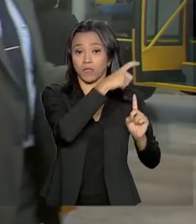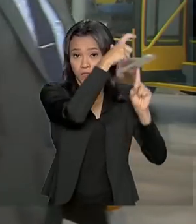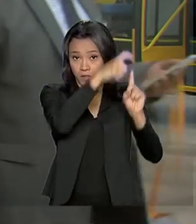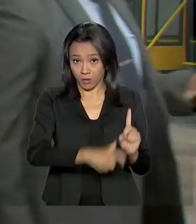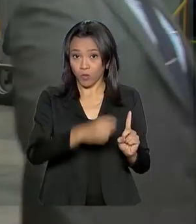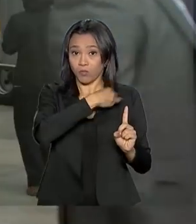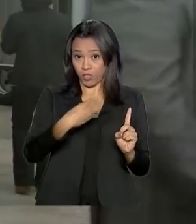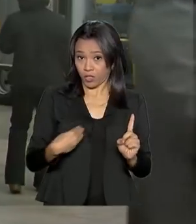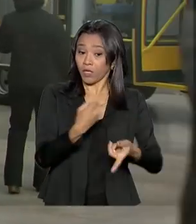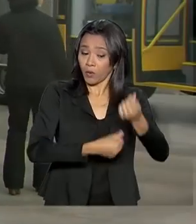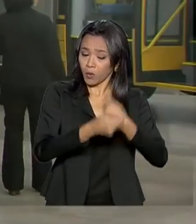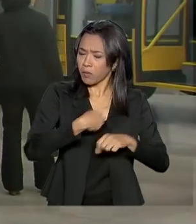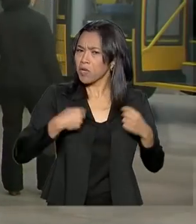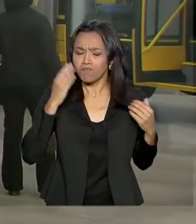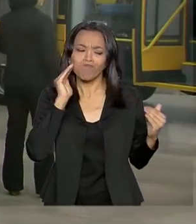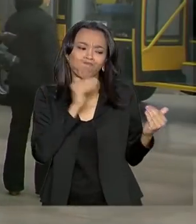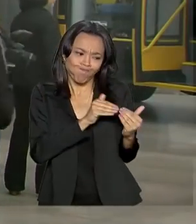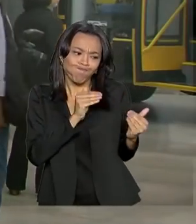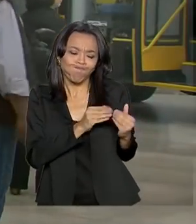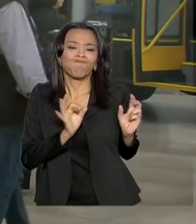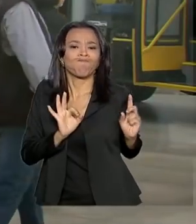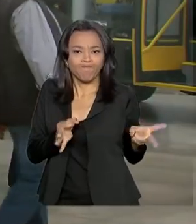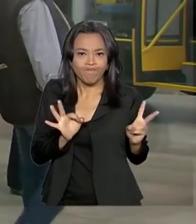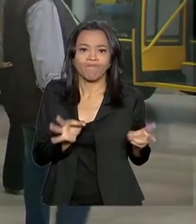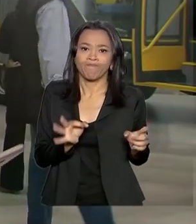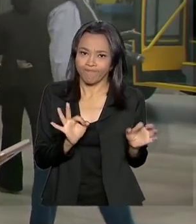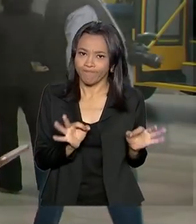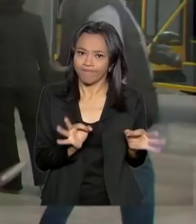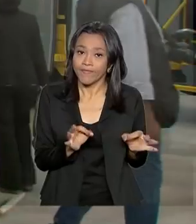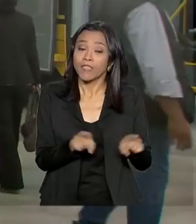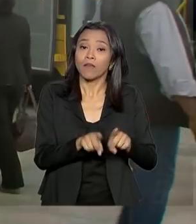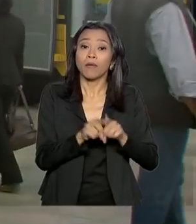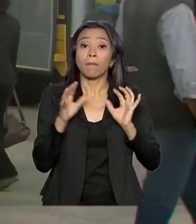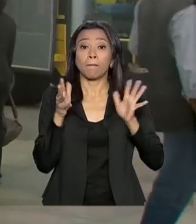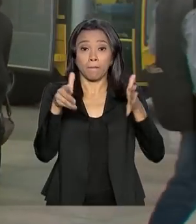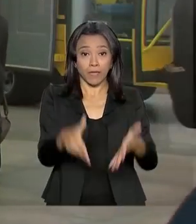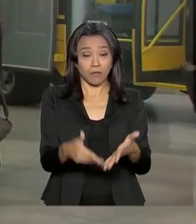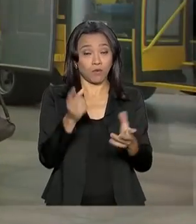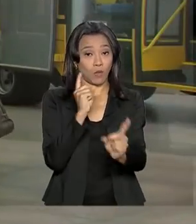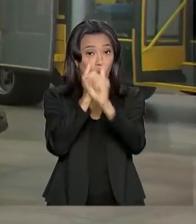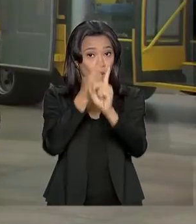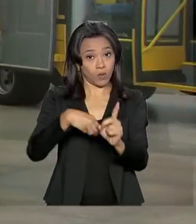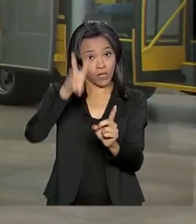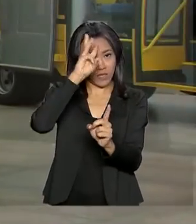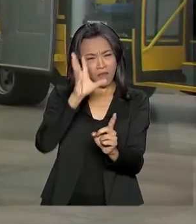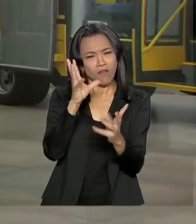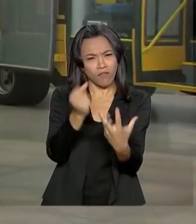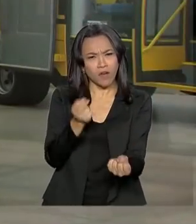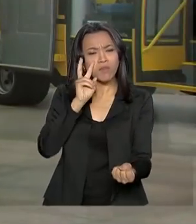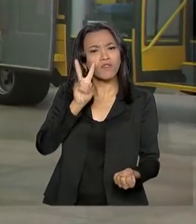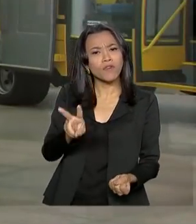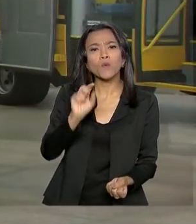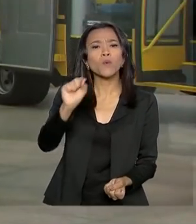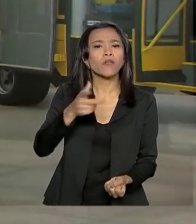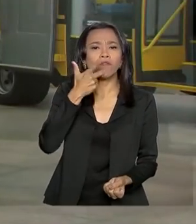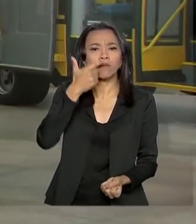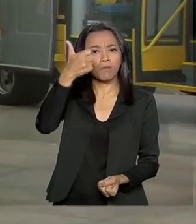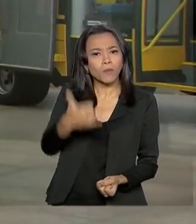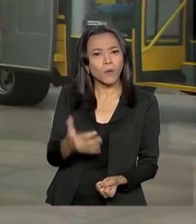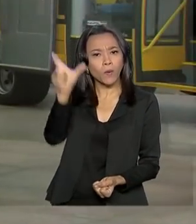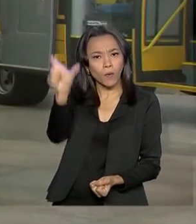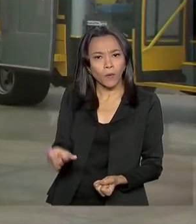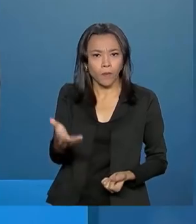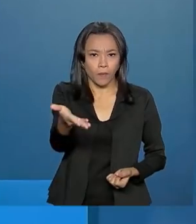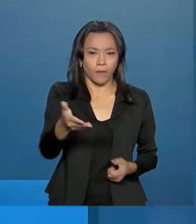Paulo Guedes, também deu a mesma sinalização. Ele participou do evento também nesta terça-feira. Vamos ouvir agora o que disse o ministro.